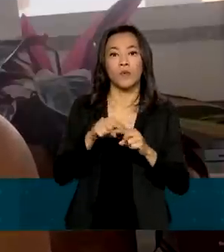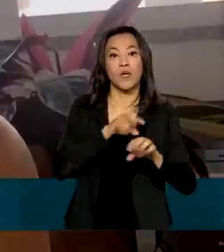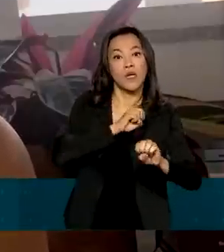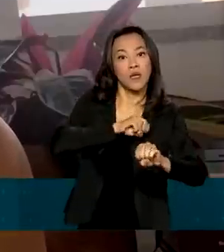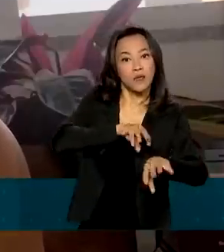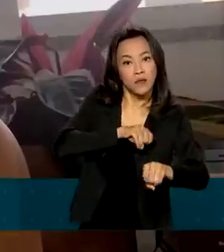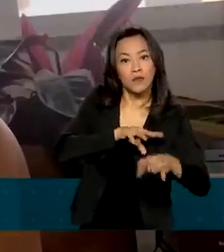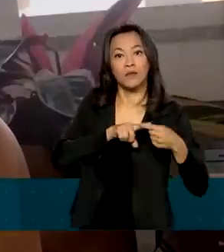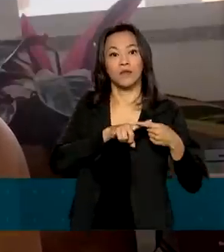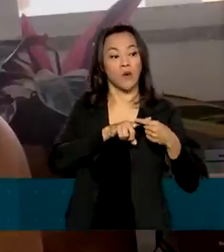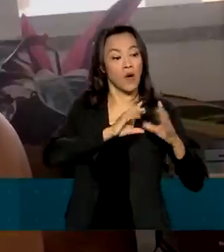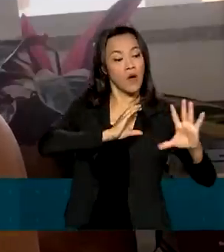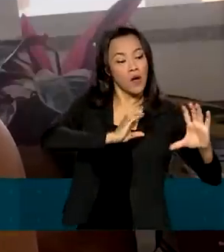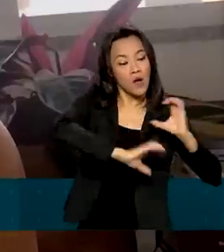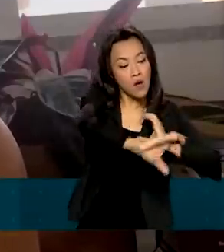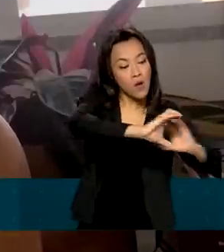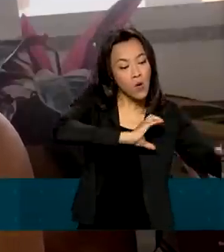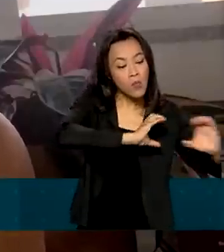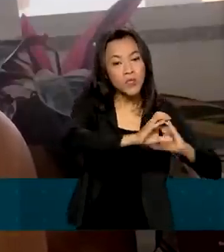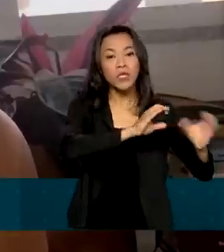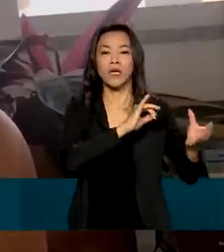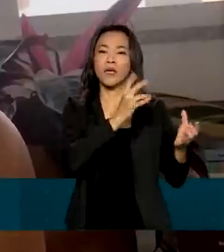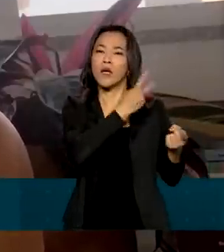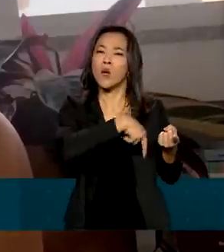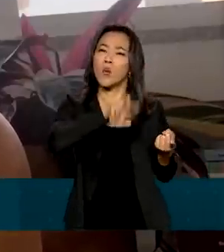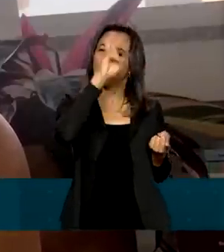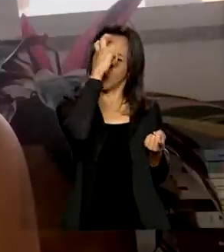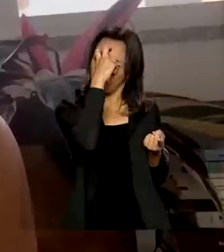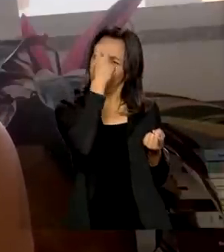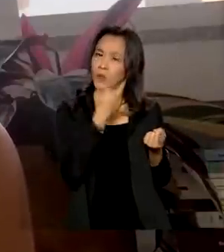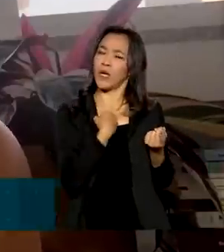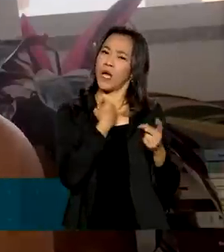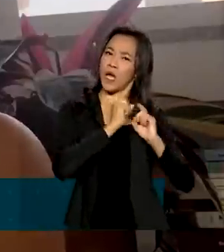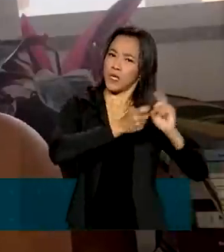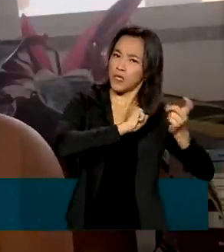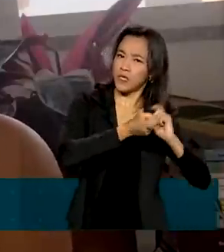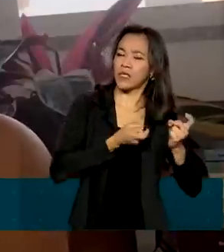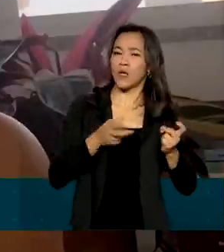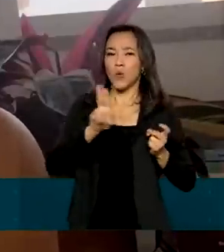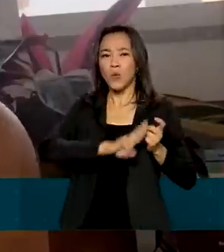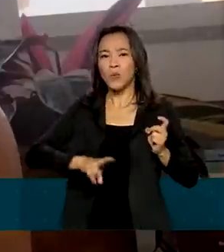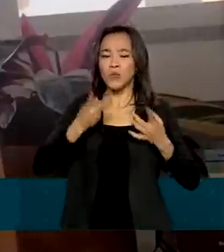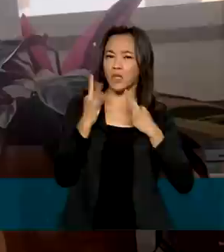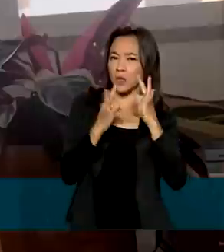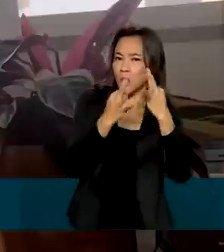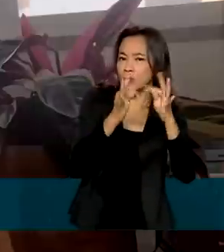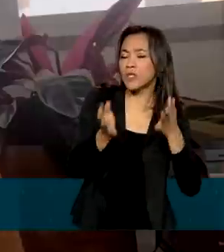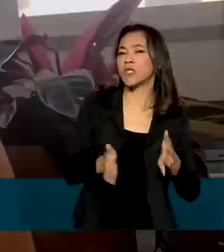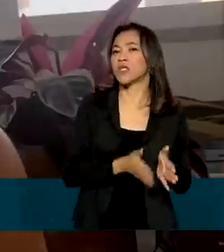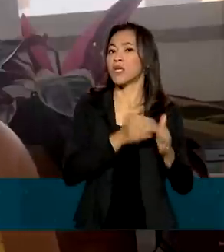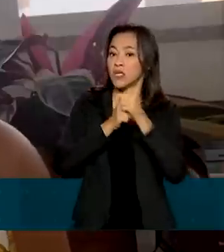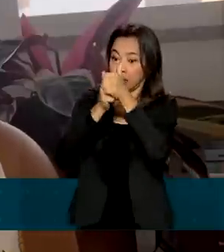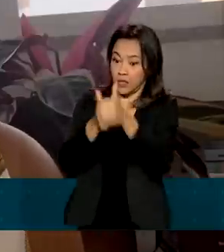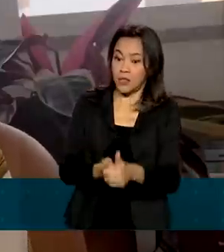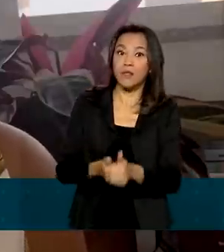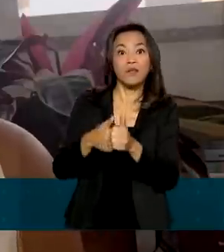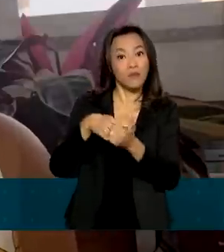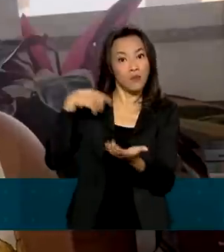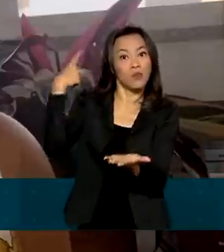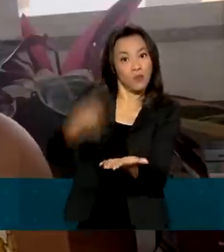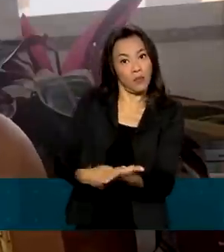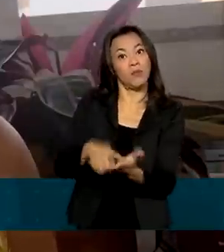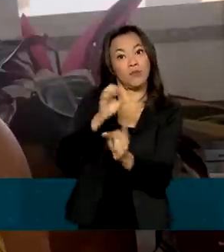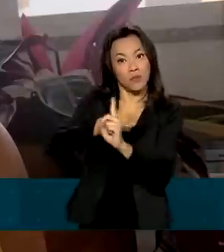educação, comunicação, ação cultural, gestão, inovação tecnológica, cumprimento das funções sociais